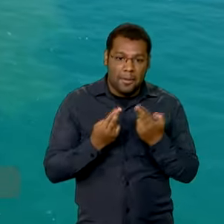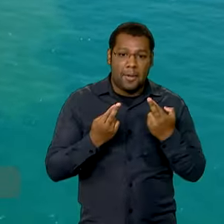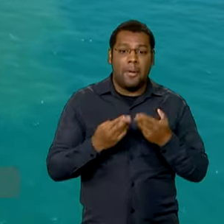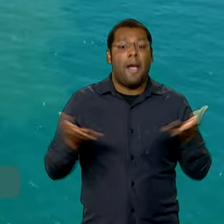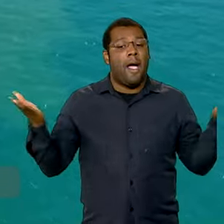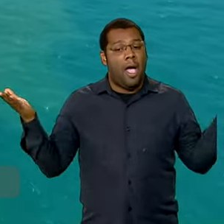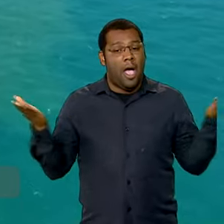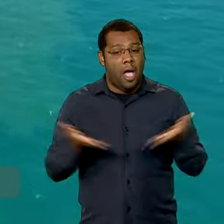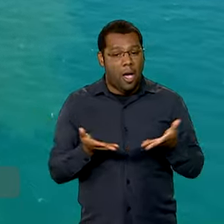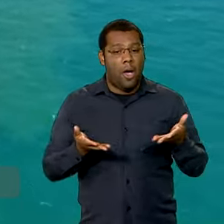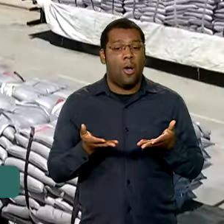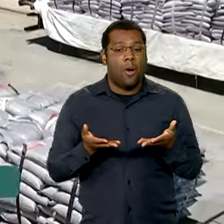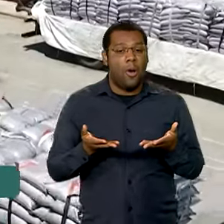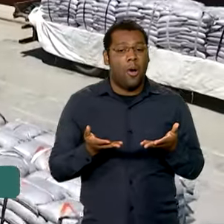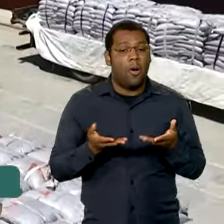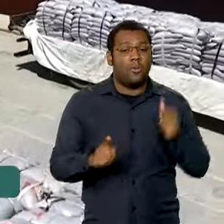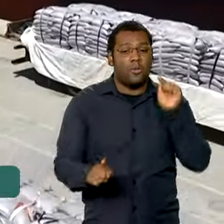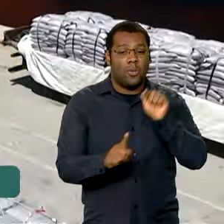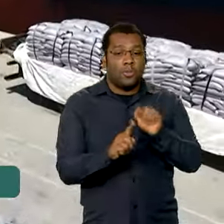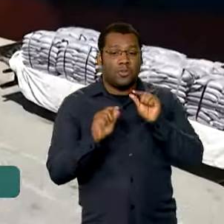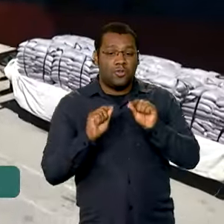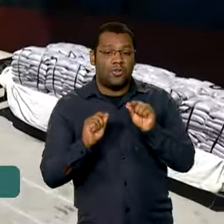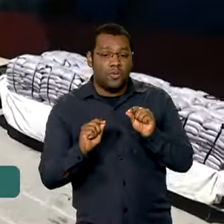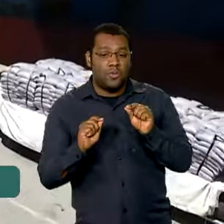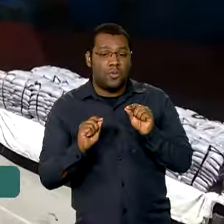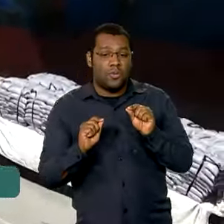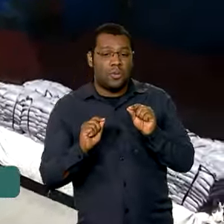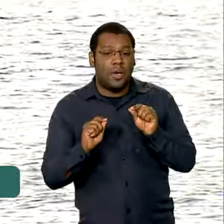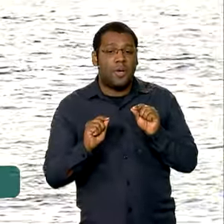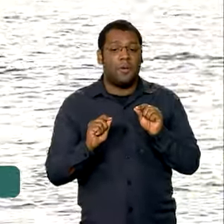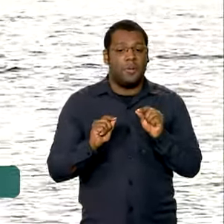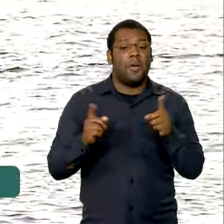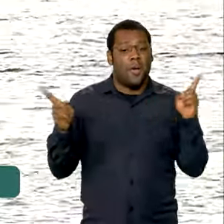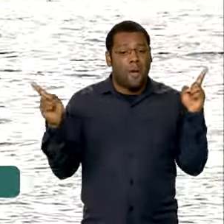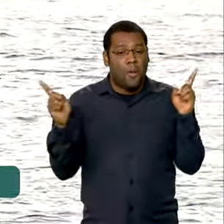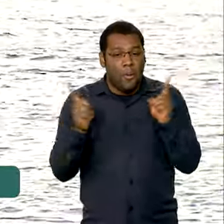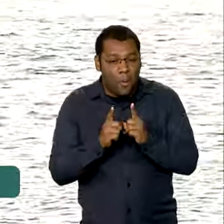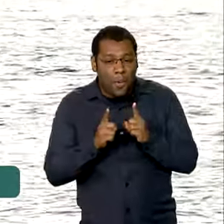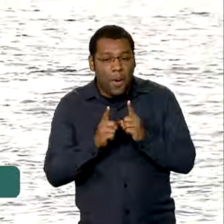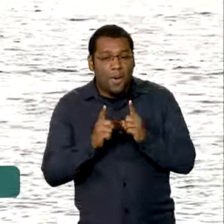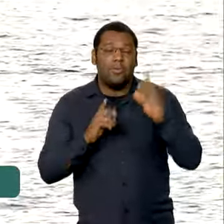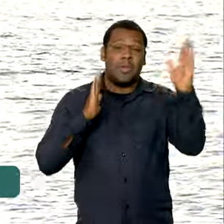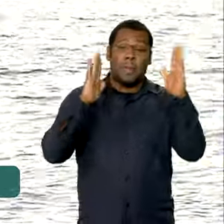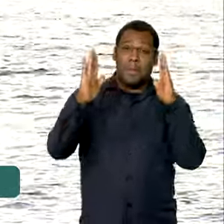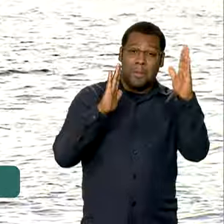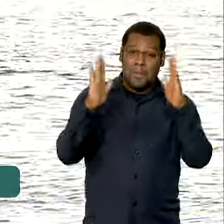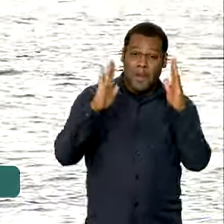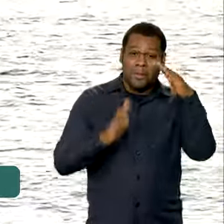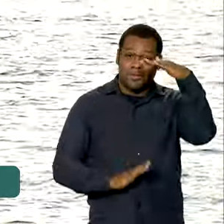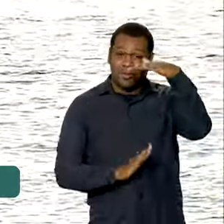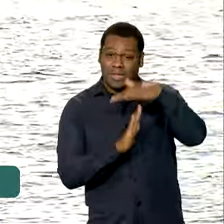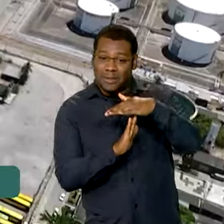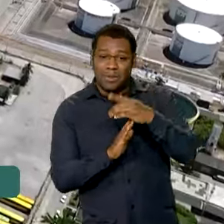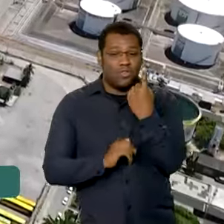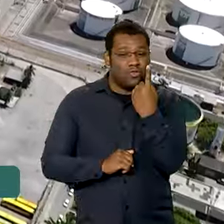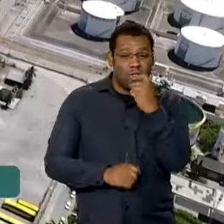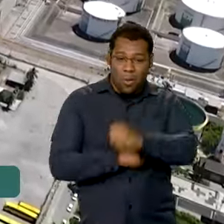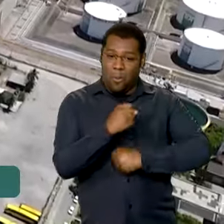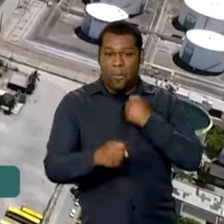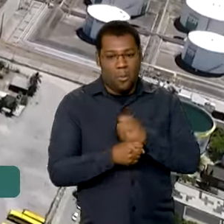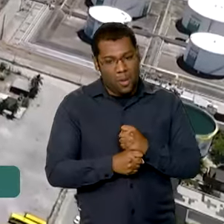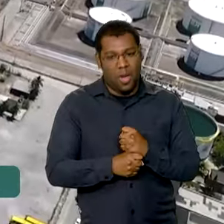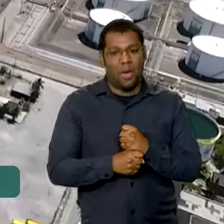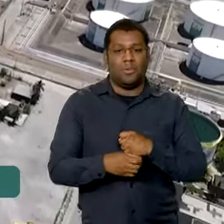E esse é o nosso desafio, de tirar de três, quatro, cinco anos, a gente reduzir para 12 meses a